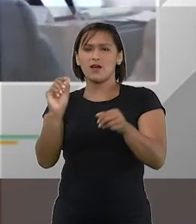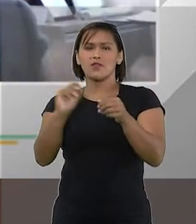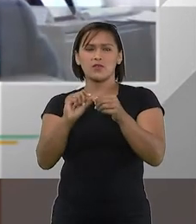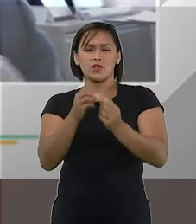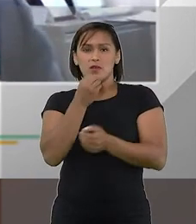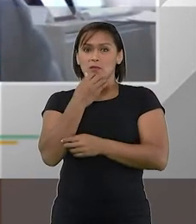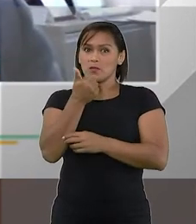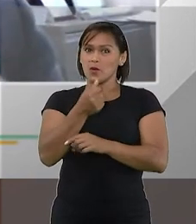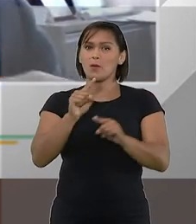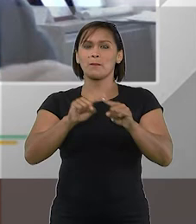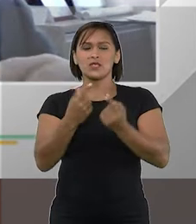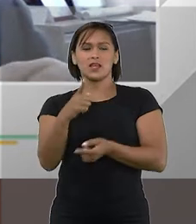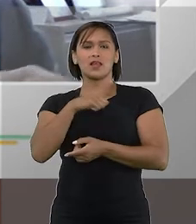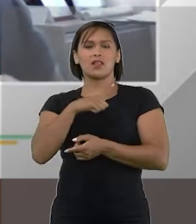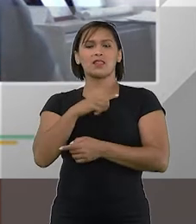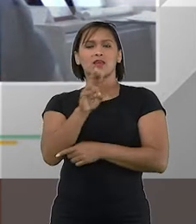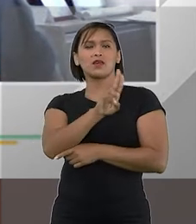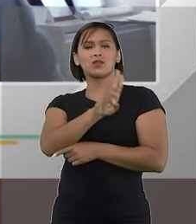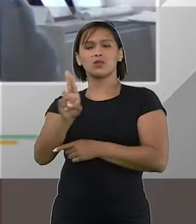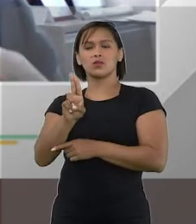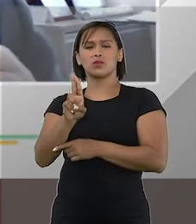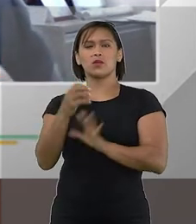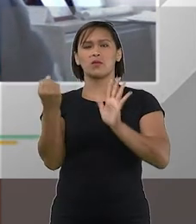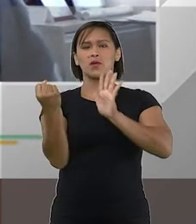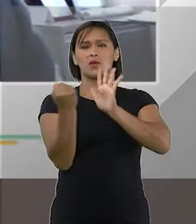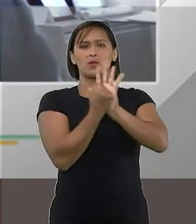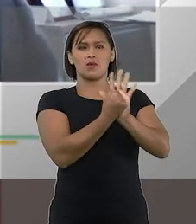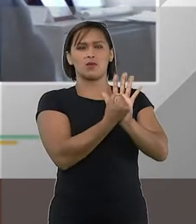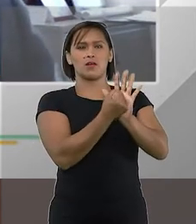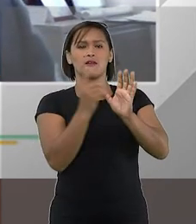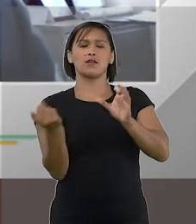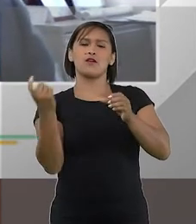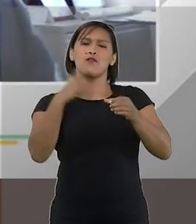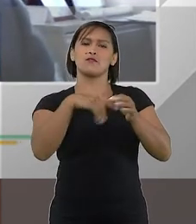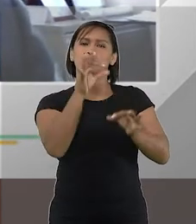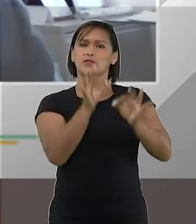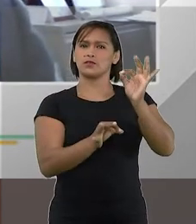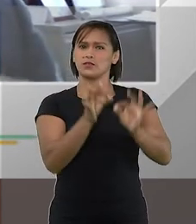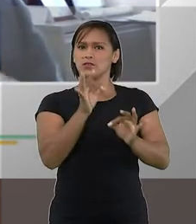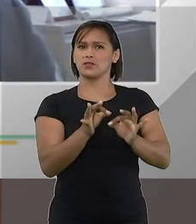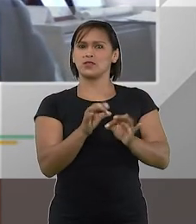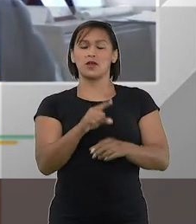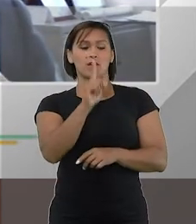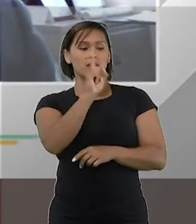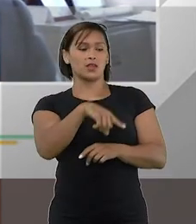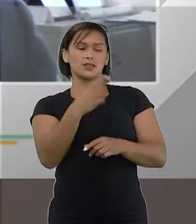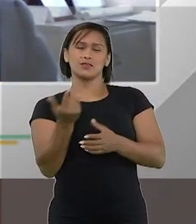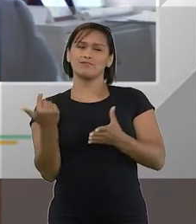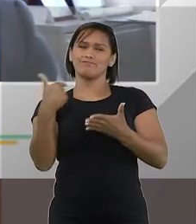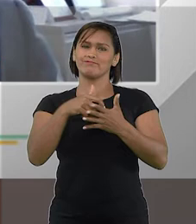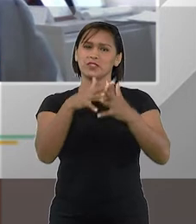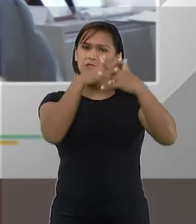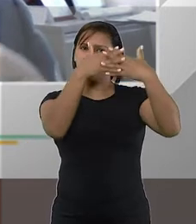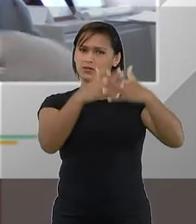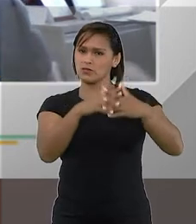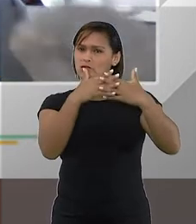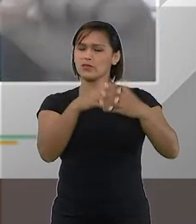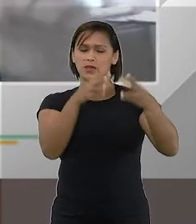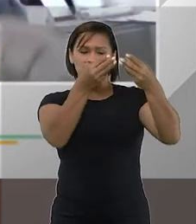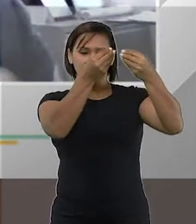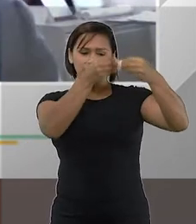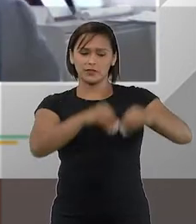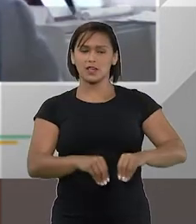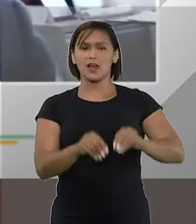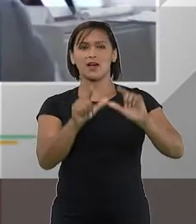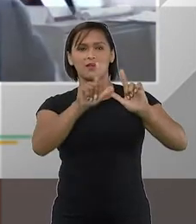esteja indo bem, ela tem no seu nome o rótulo em recuperação judicial. E isso acaba trazendo um